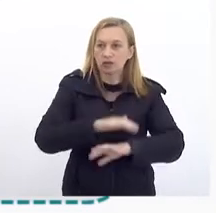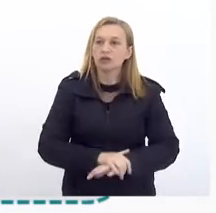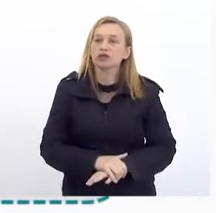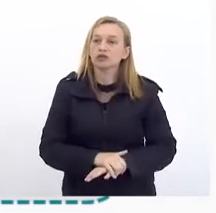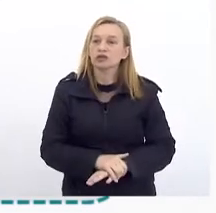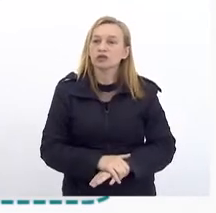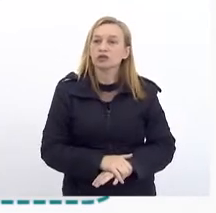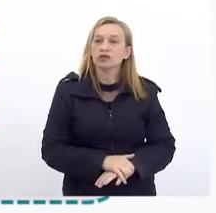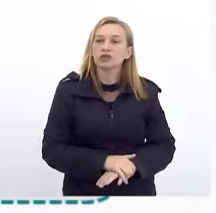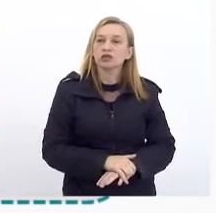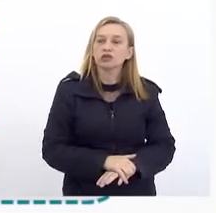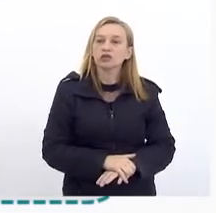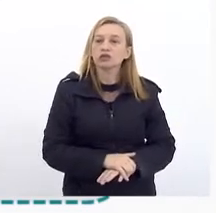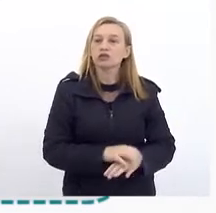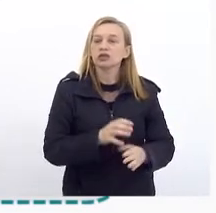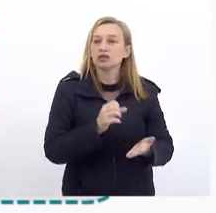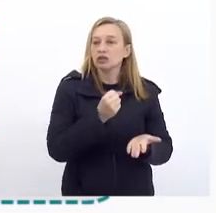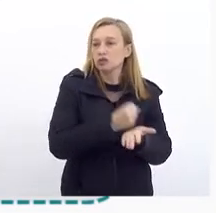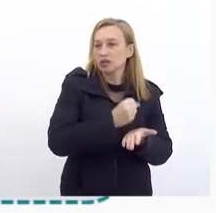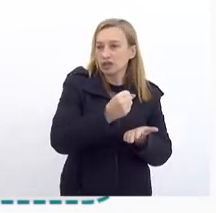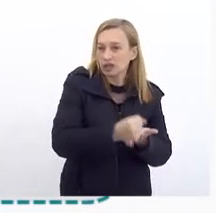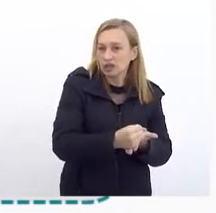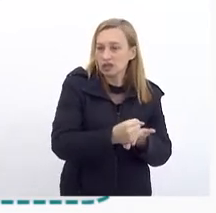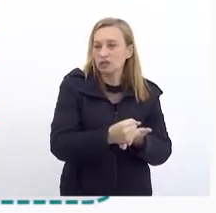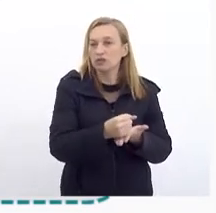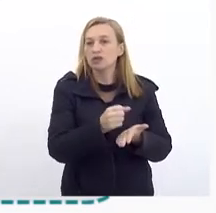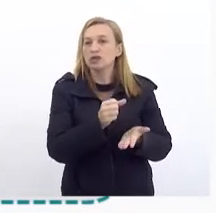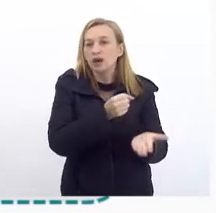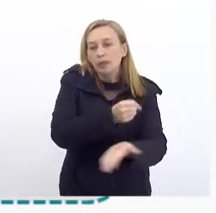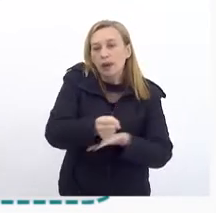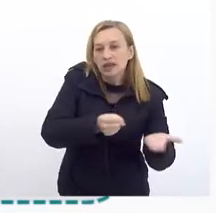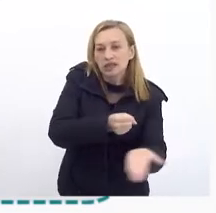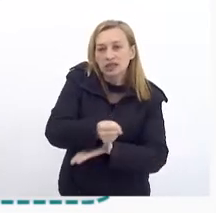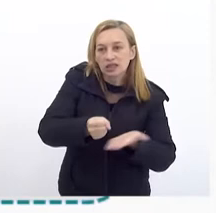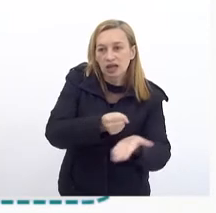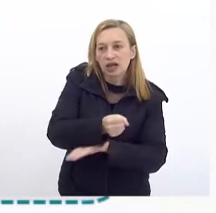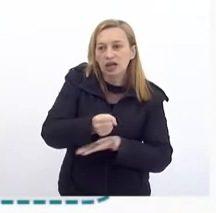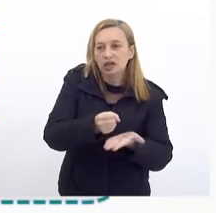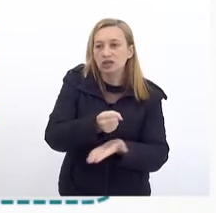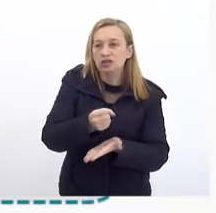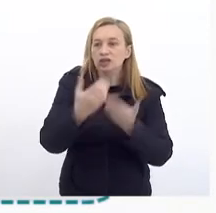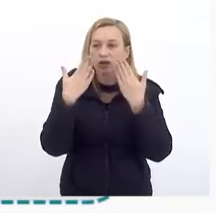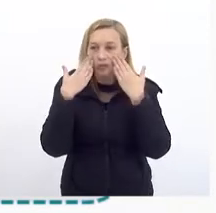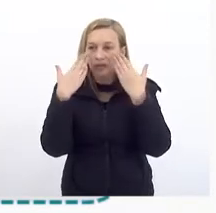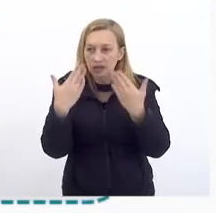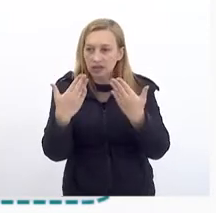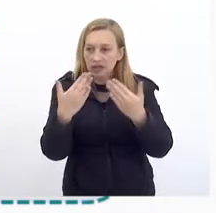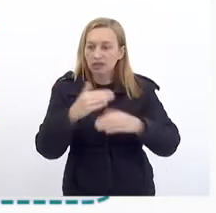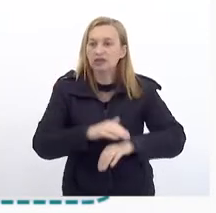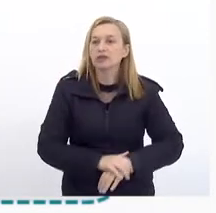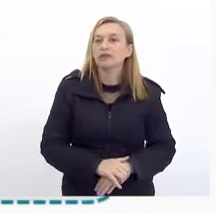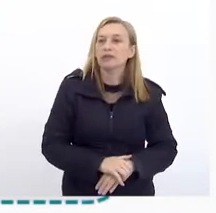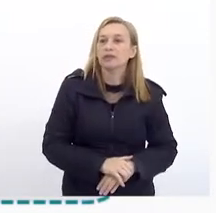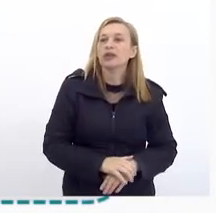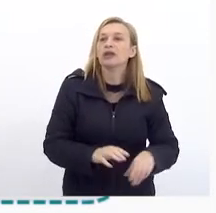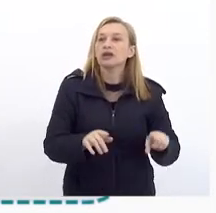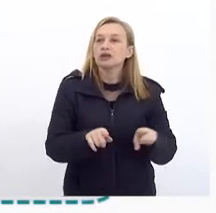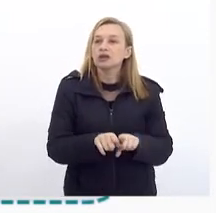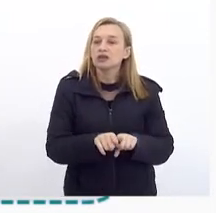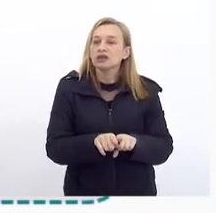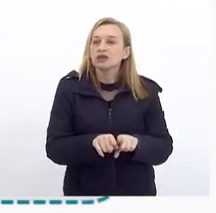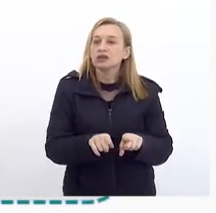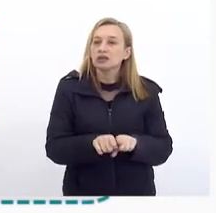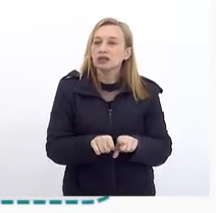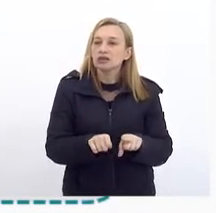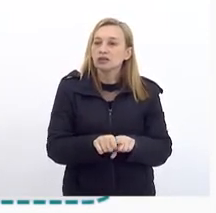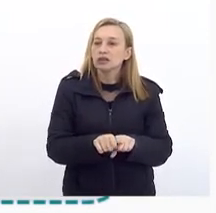aquisições e contratações Baseado Naquilo que a gente apresenta no PODE Além de uma parametrização